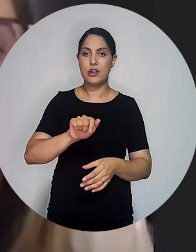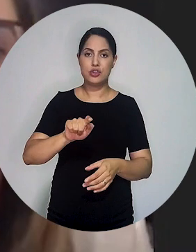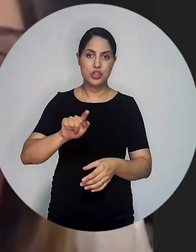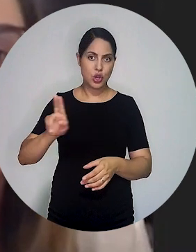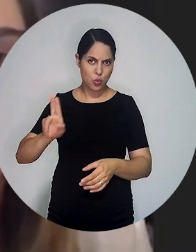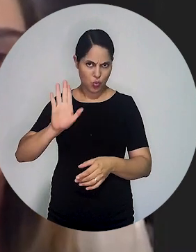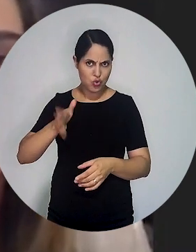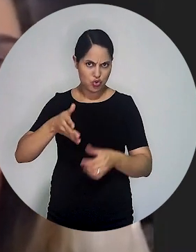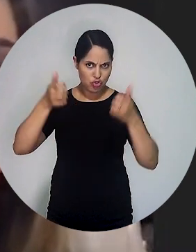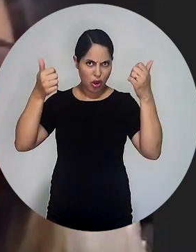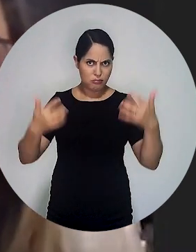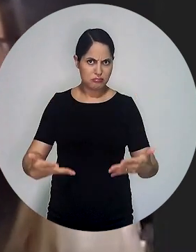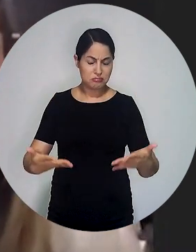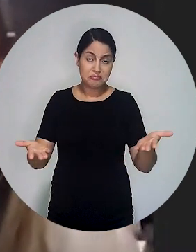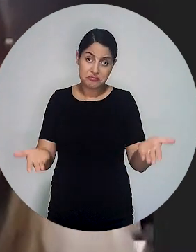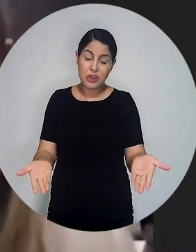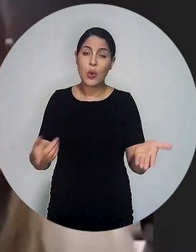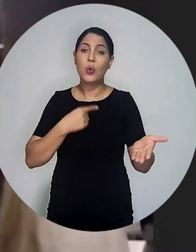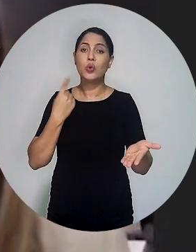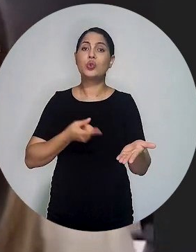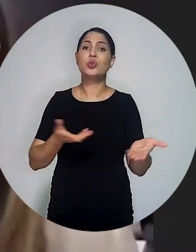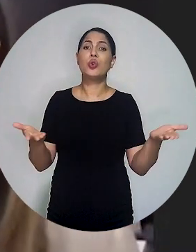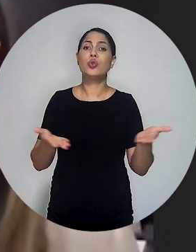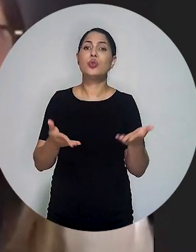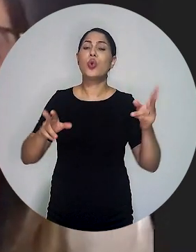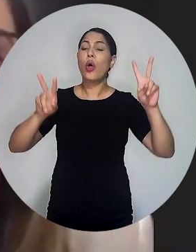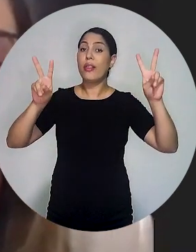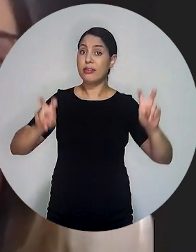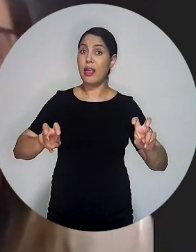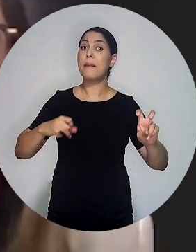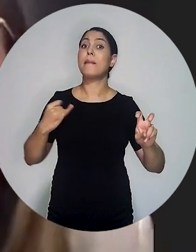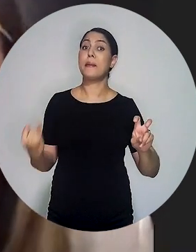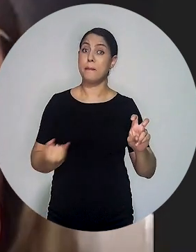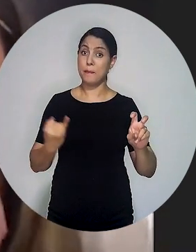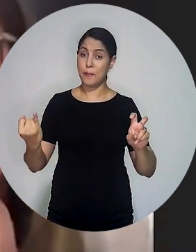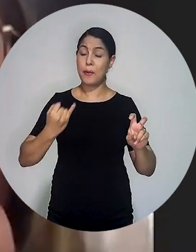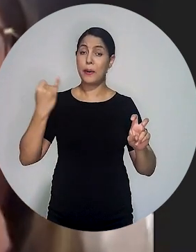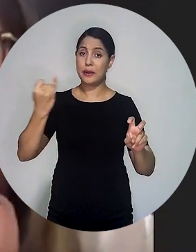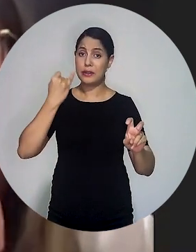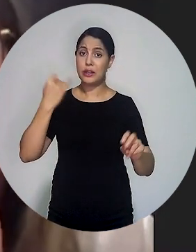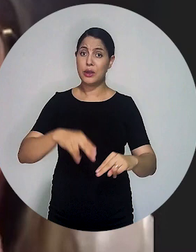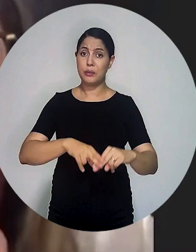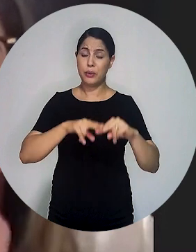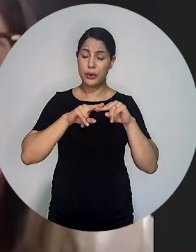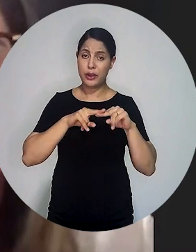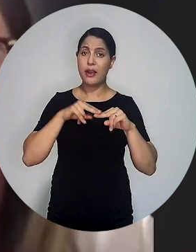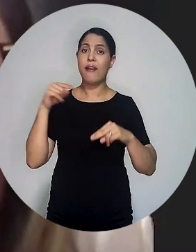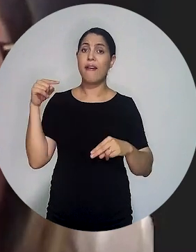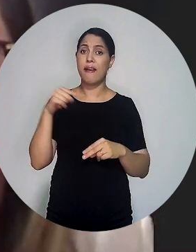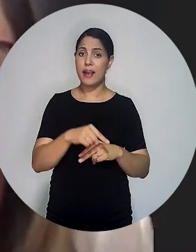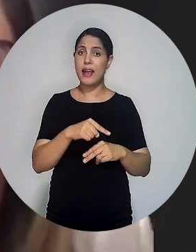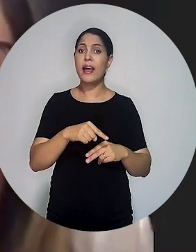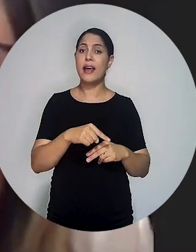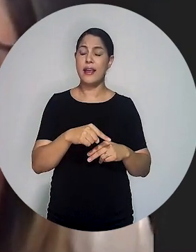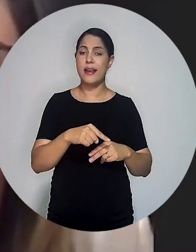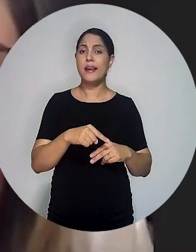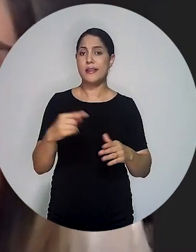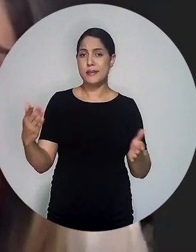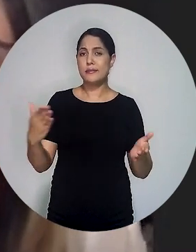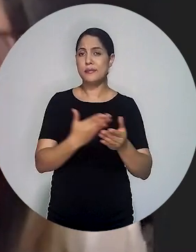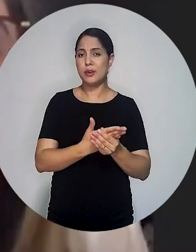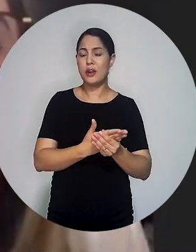embargos de declaração da AGU. E aí a gente com isso vai tratar de um ponto muito importante nesses embargos